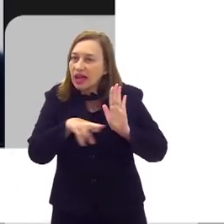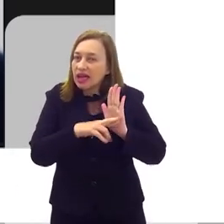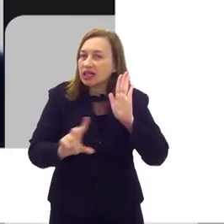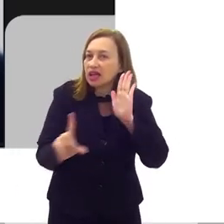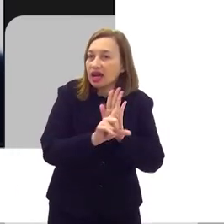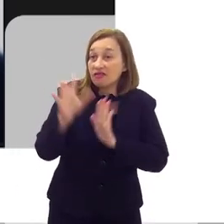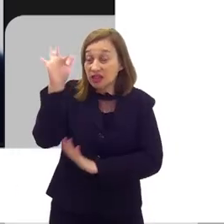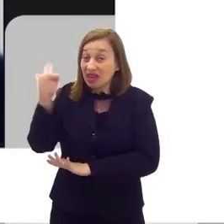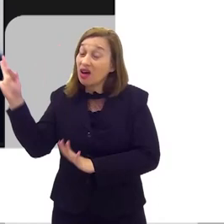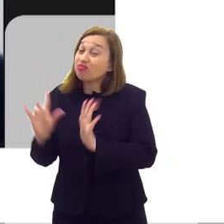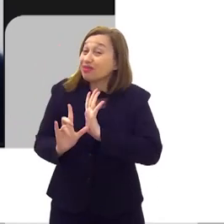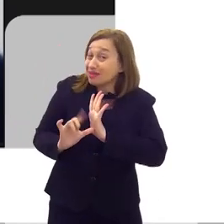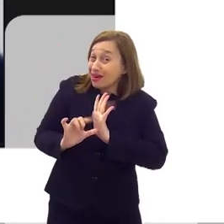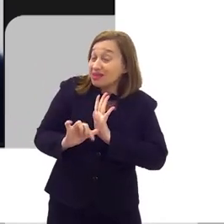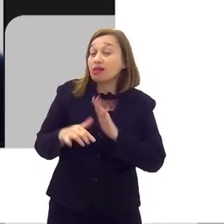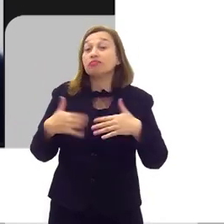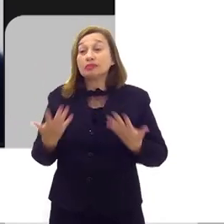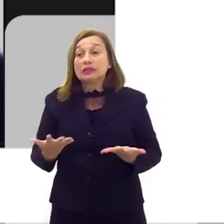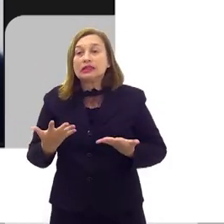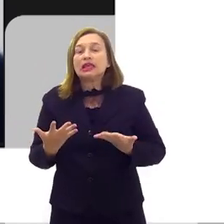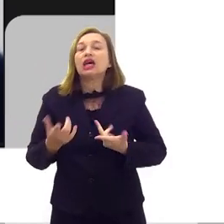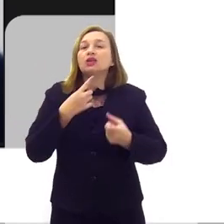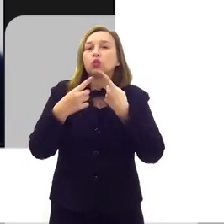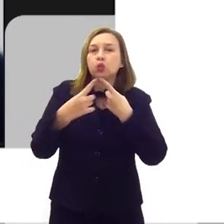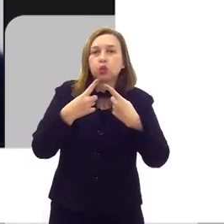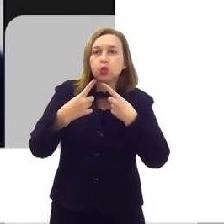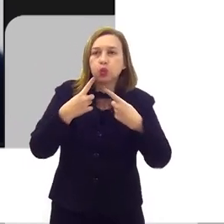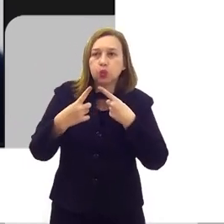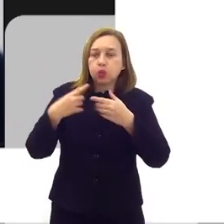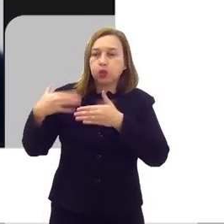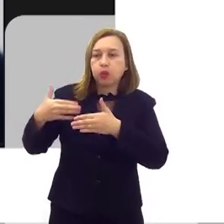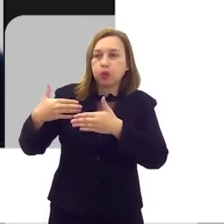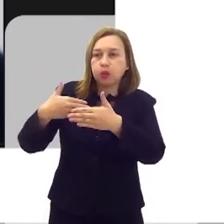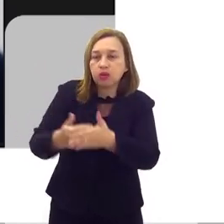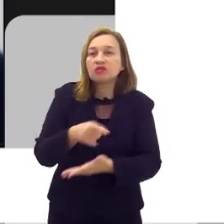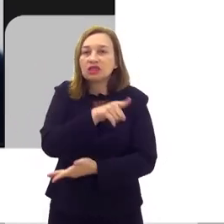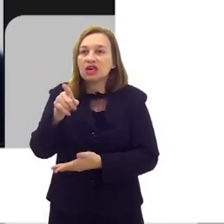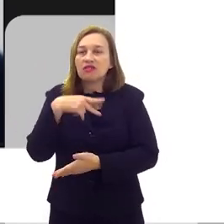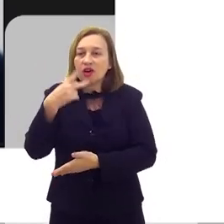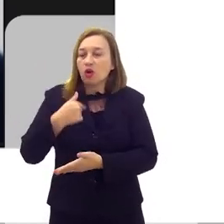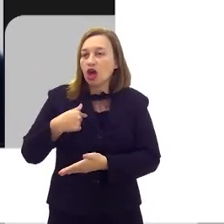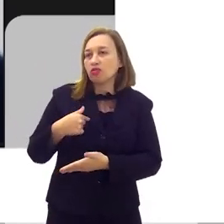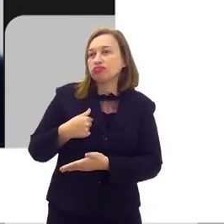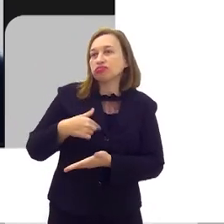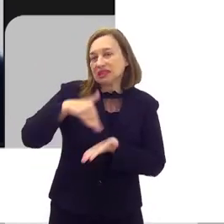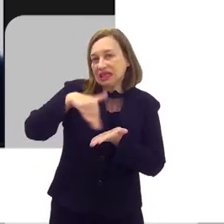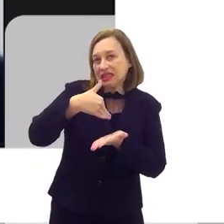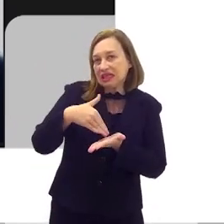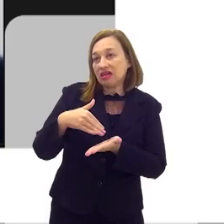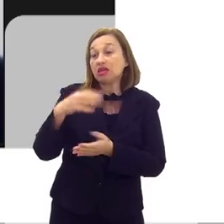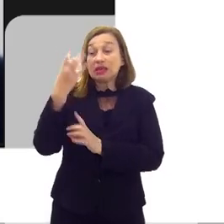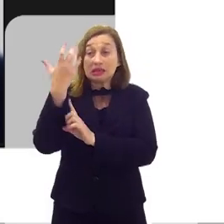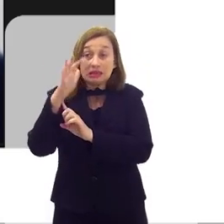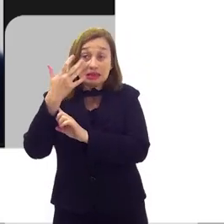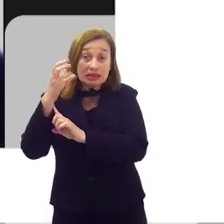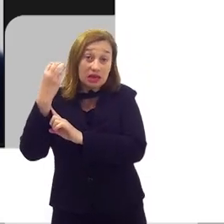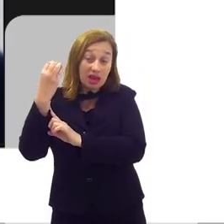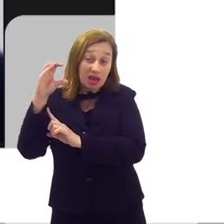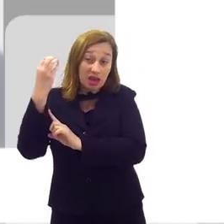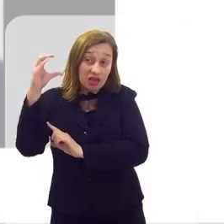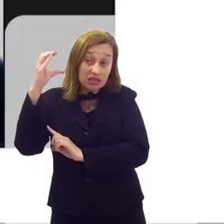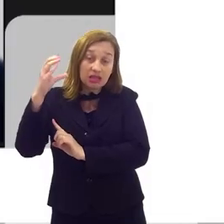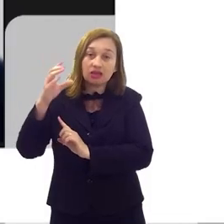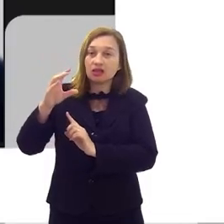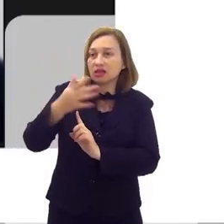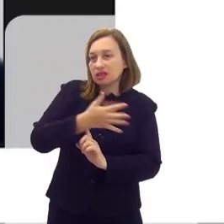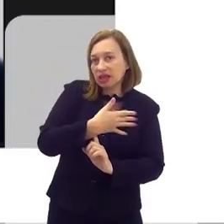Depois das alterações da legislação federal, a gente ficou muito atrasado. E esse debate vem de muito tempo. Desde que, como você falou, eu fui secretário de ciência e